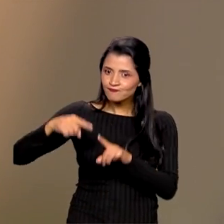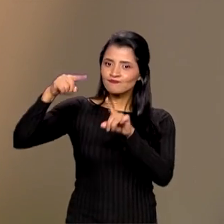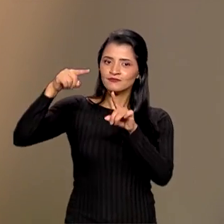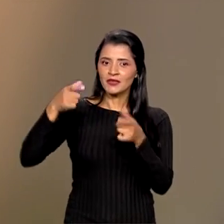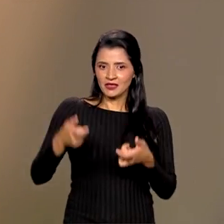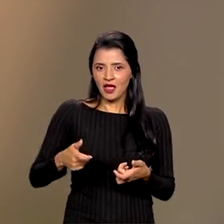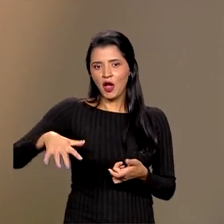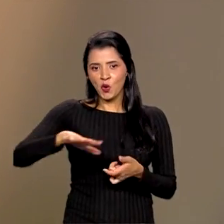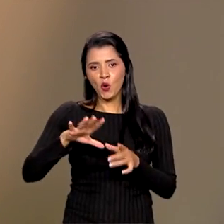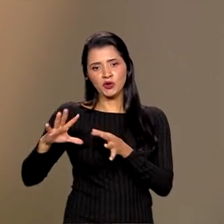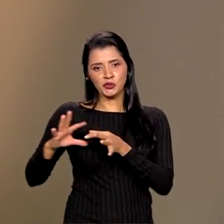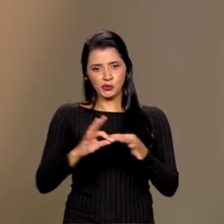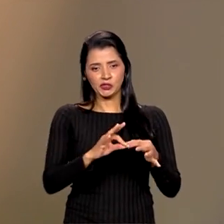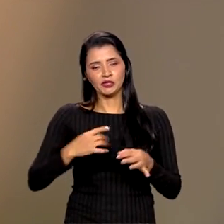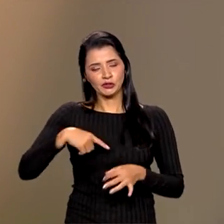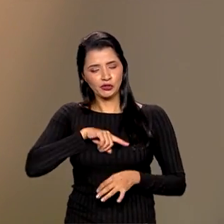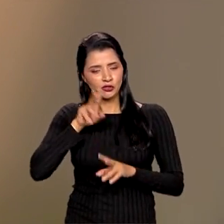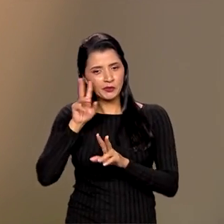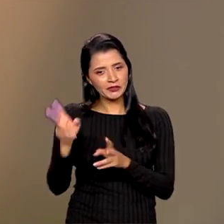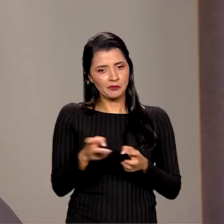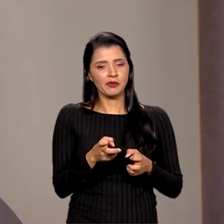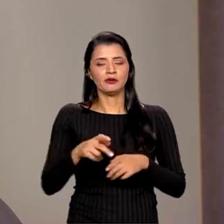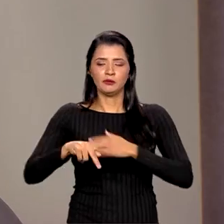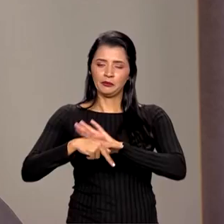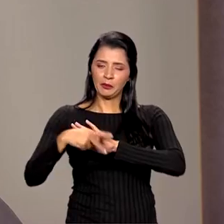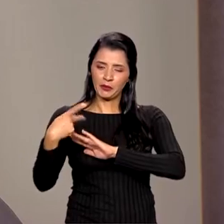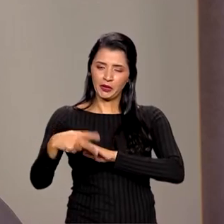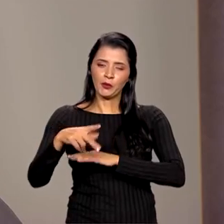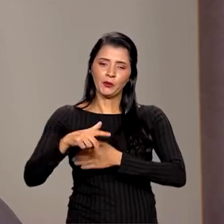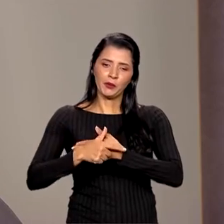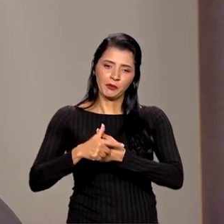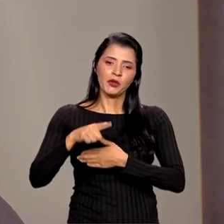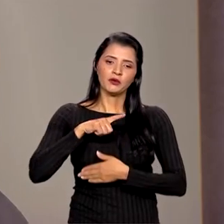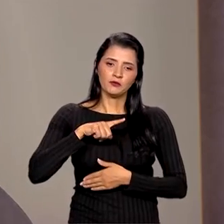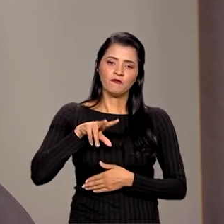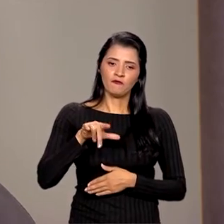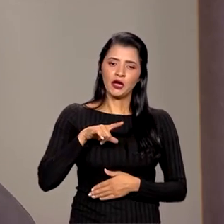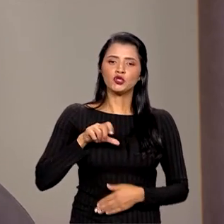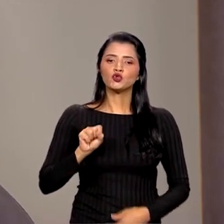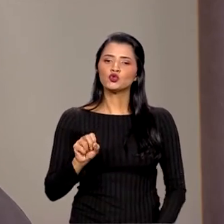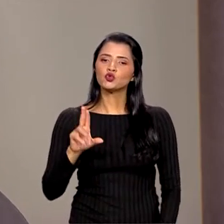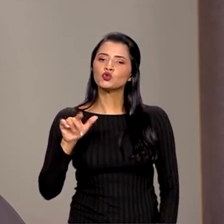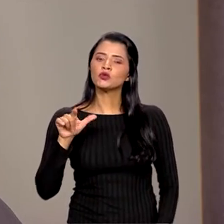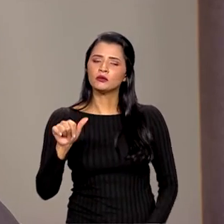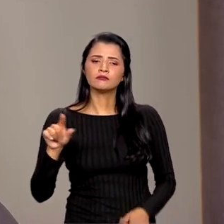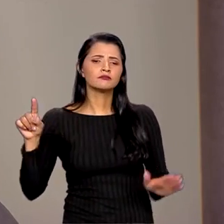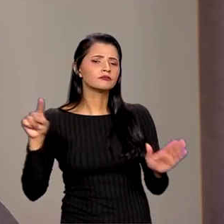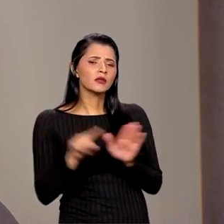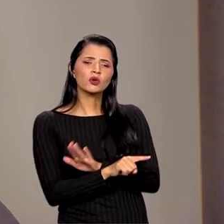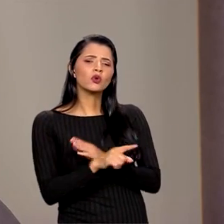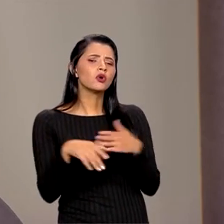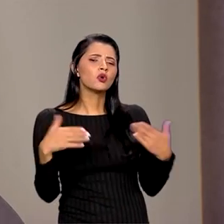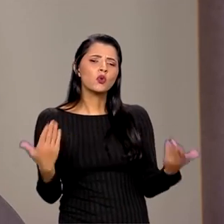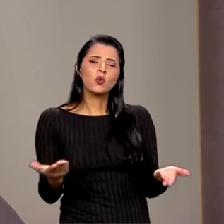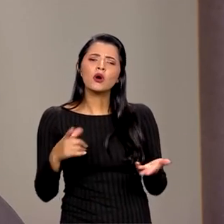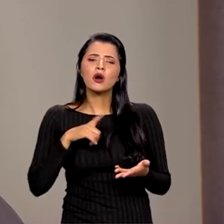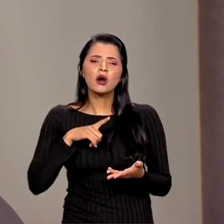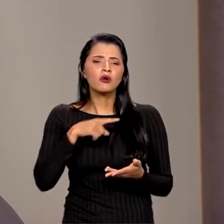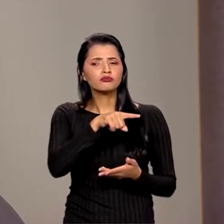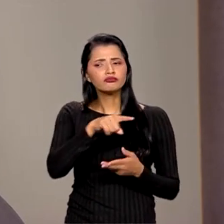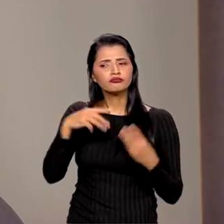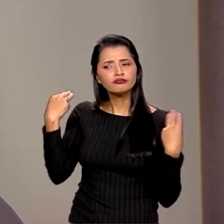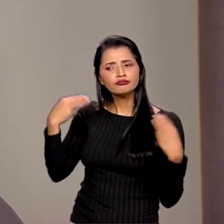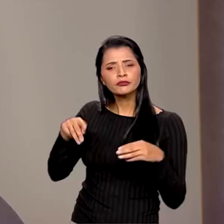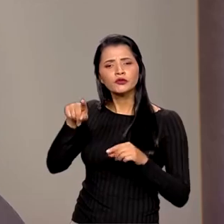a gente está vivenciando. E a Sudene vai cumprir o seu papel. Agora, Danilo, para a gente encerrar, que mensagem você